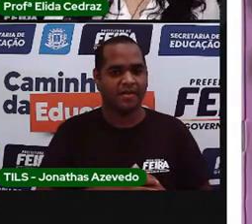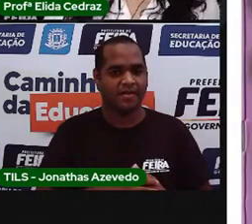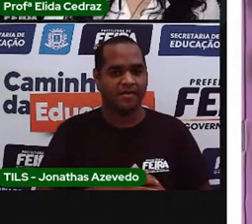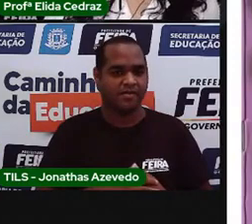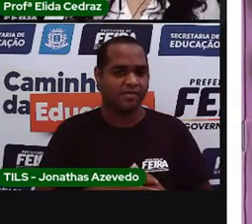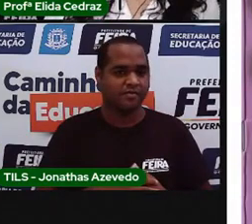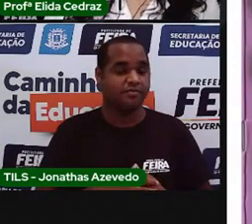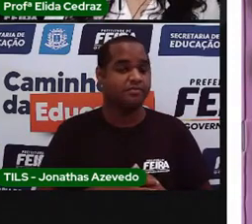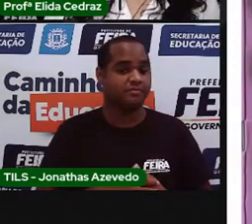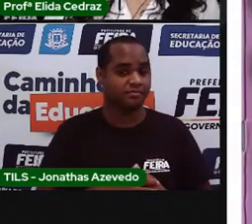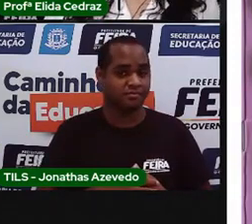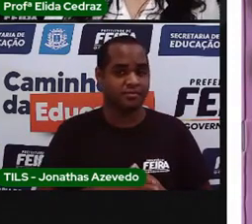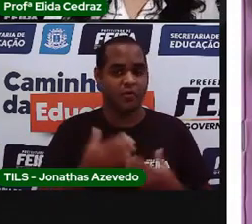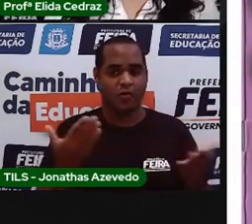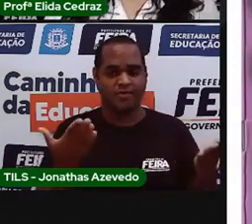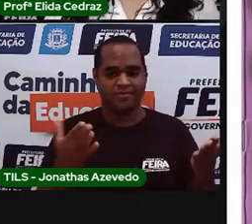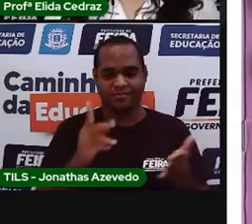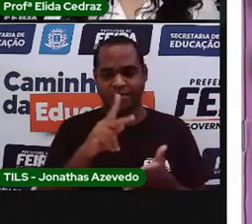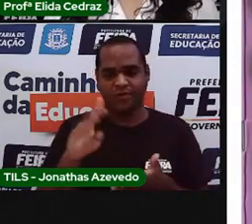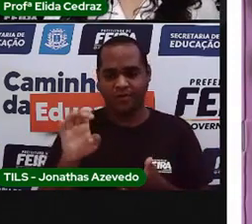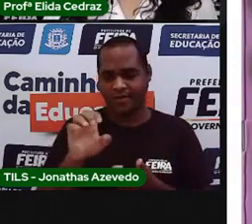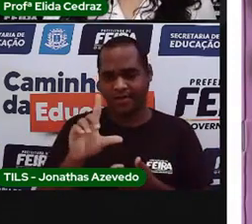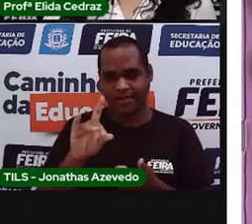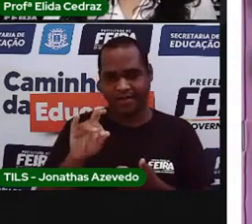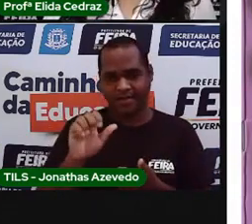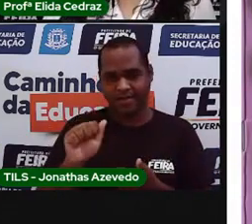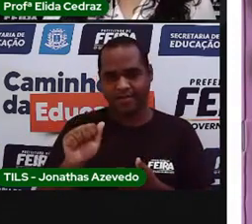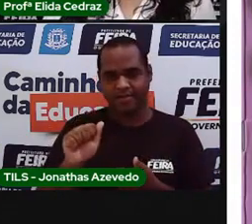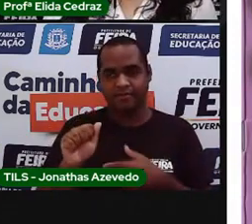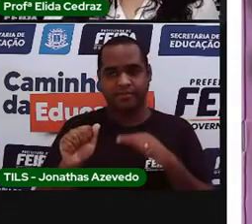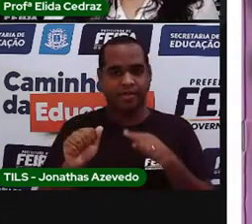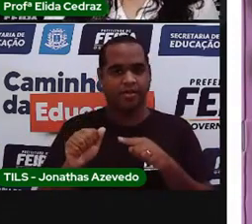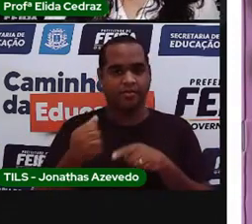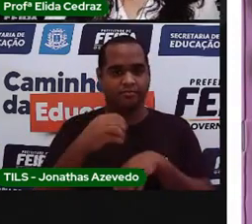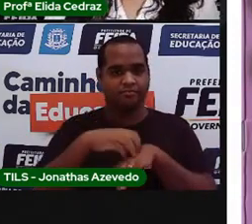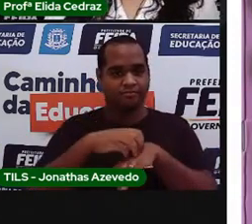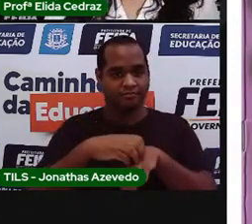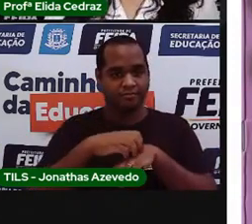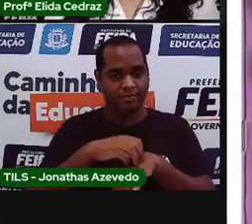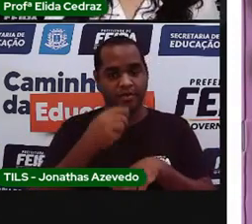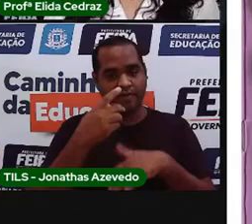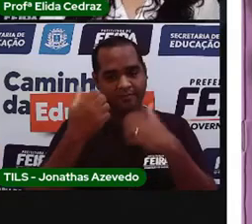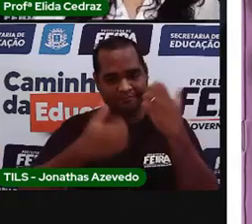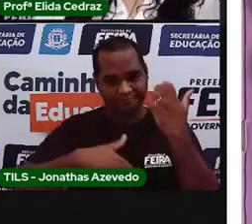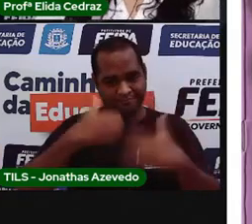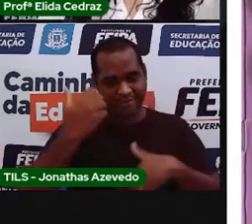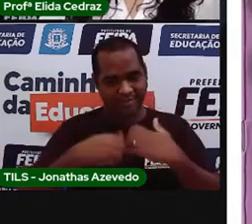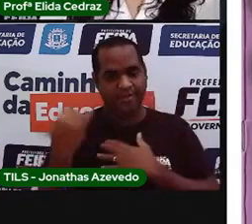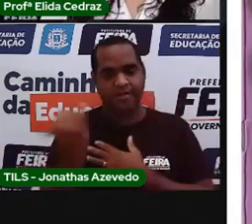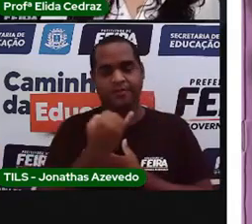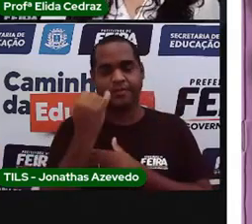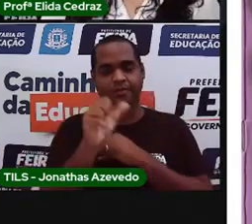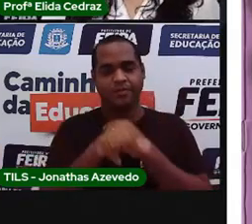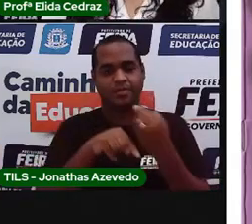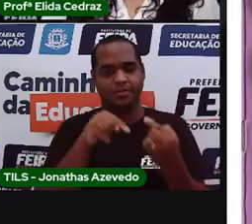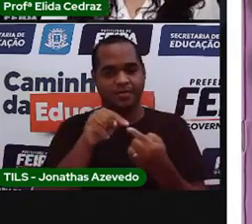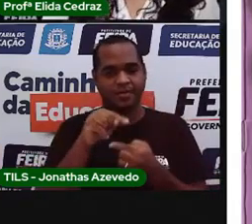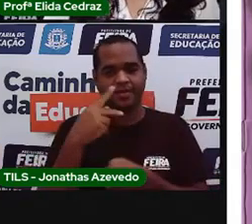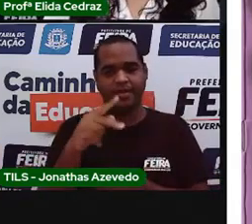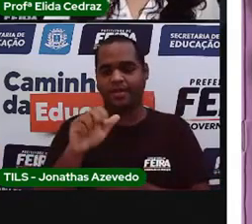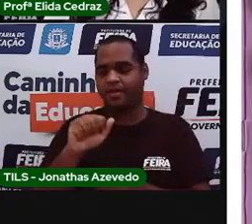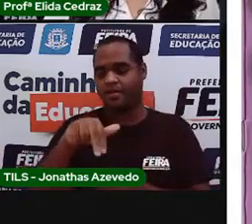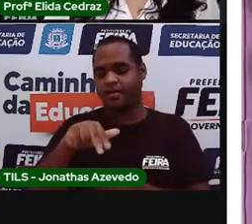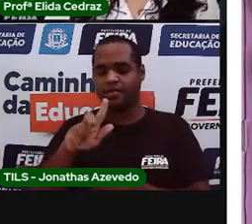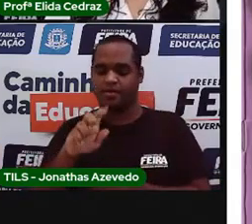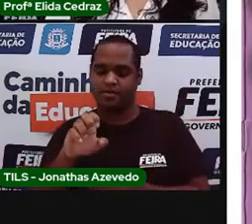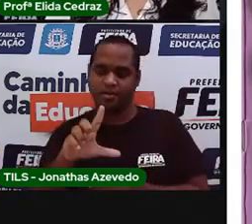A Proélida hoje trouxe este ponto adaptado de Ângela Lava,